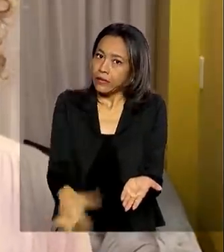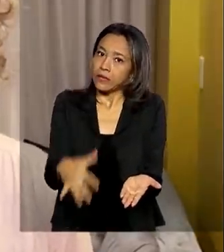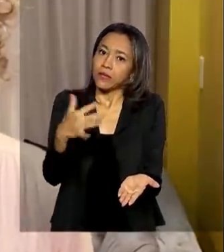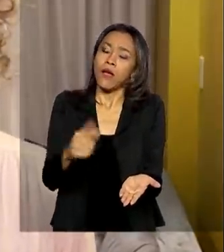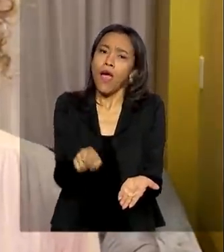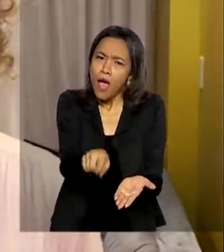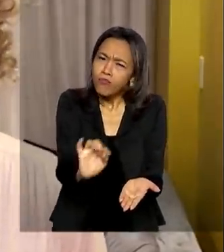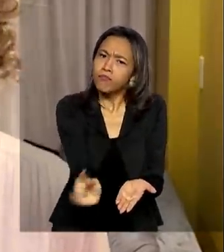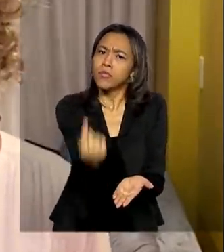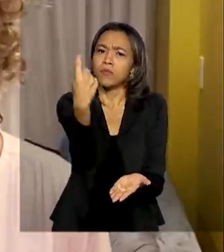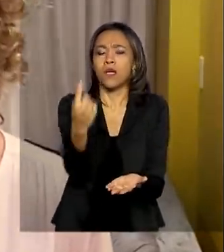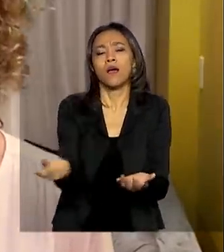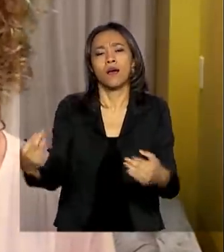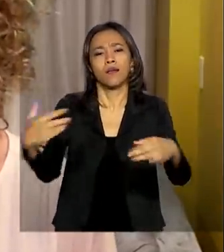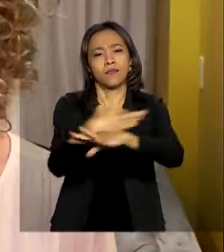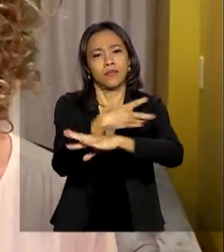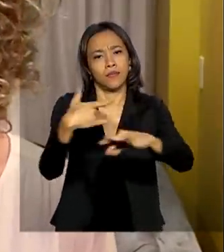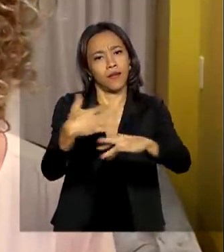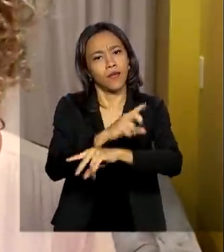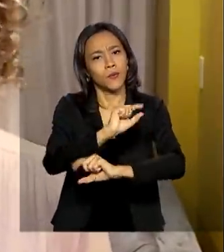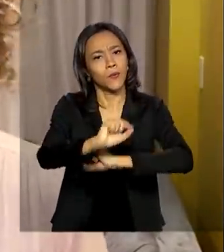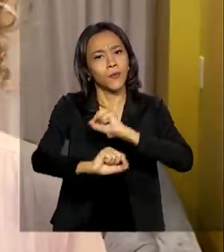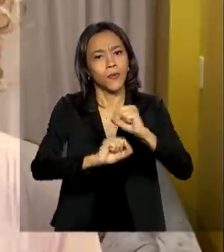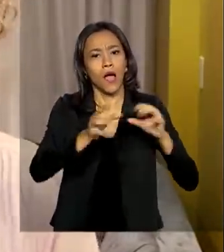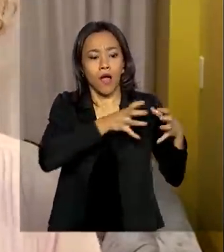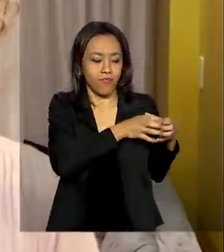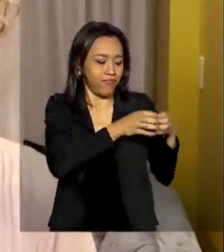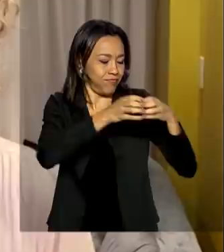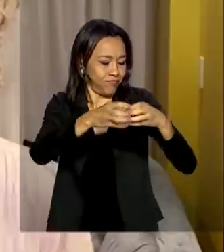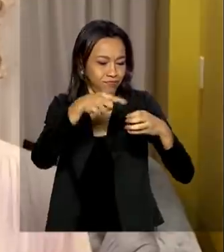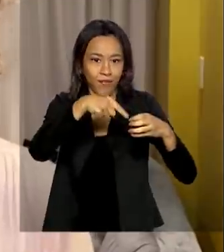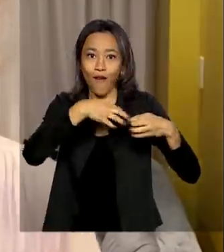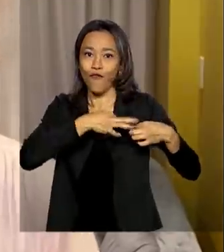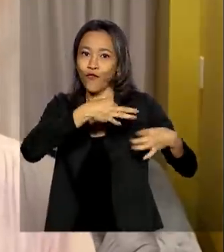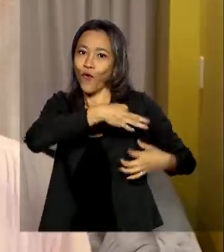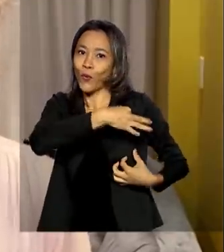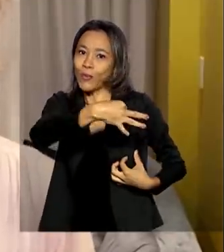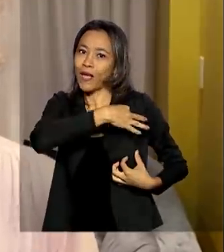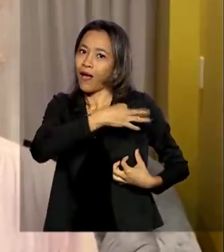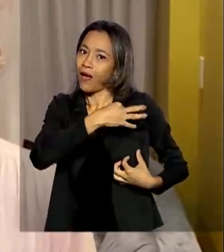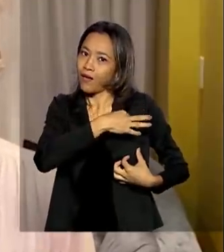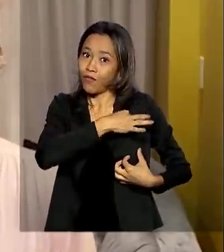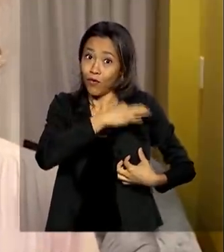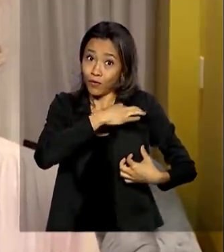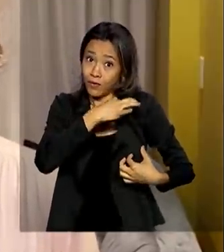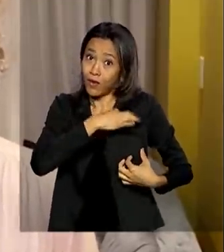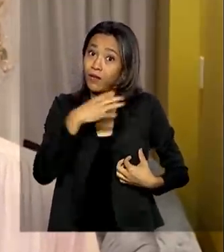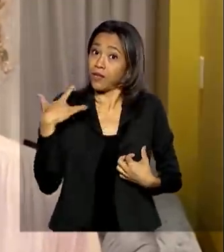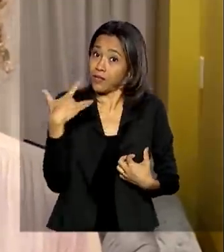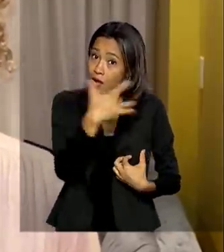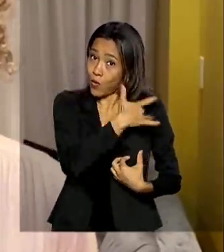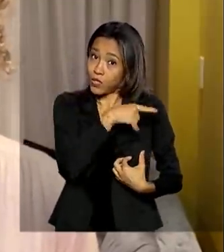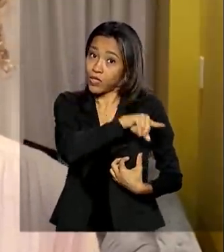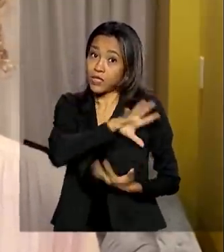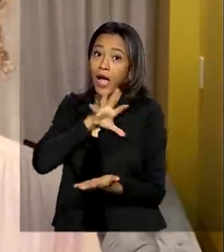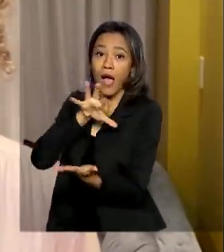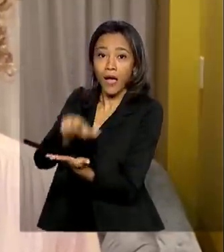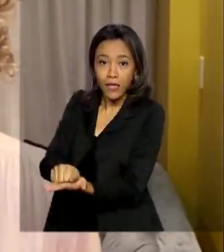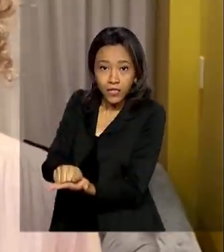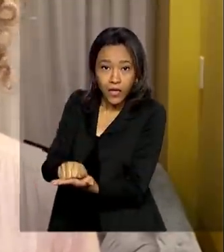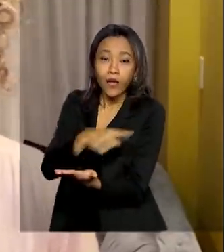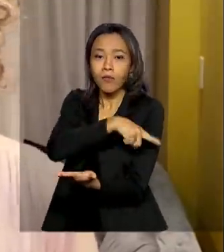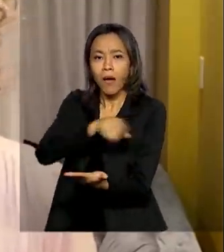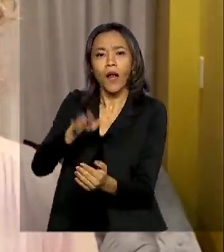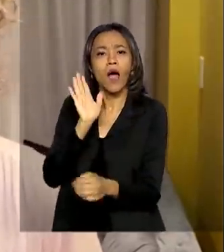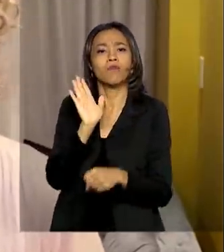vai ser a primeira cidade a receber os voluntários da saúde que se cadastraram no Ministério da Saúde para ajudar